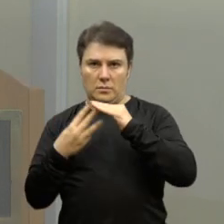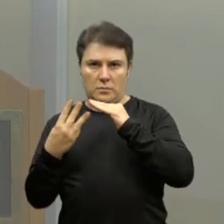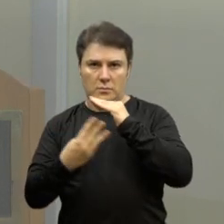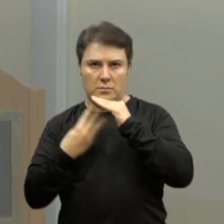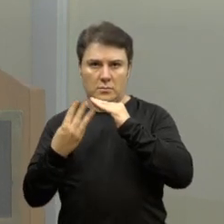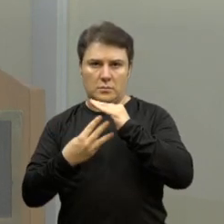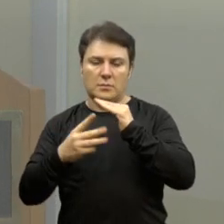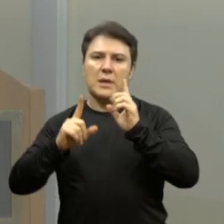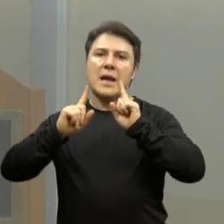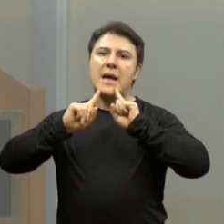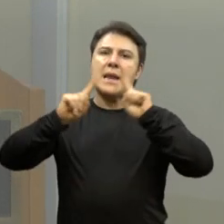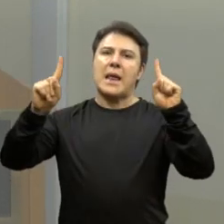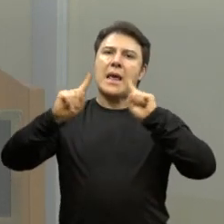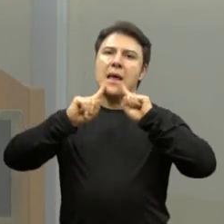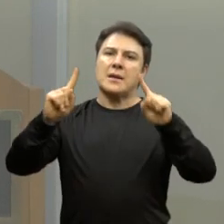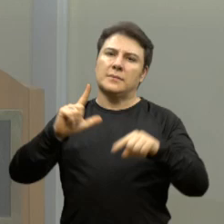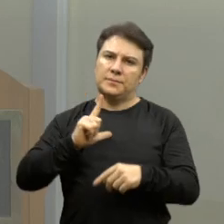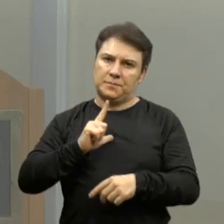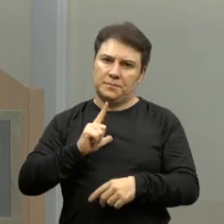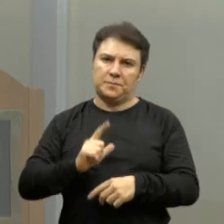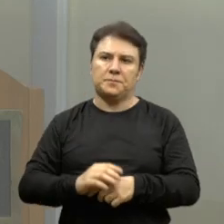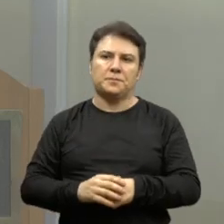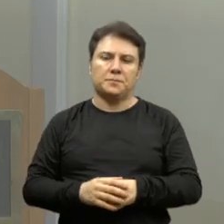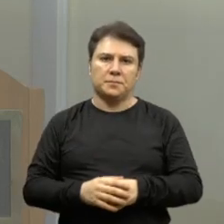muitas reclamações. em que sentido?